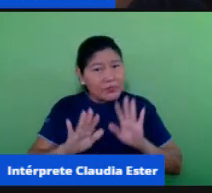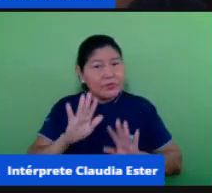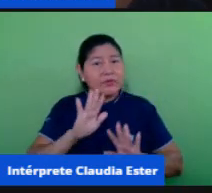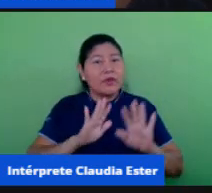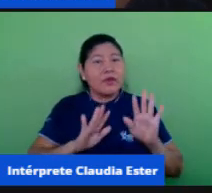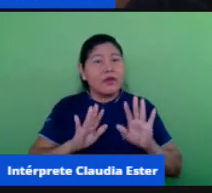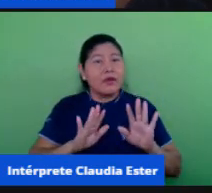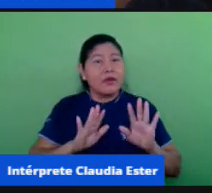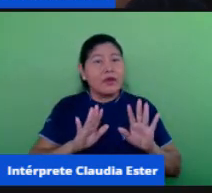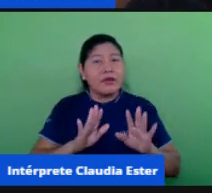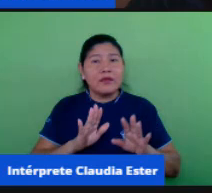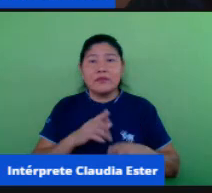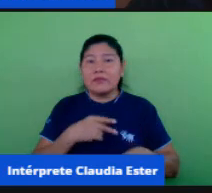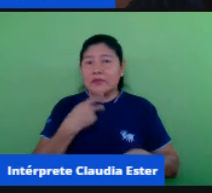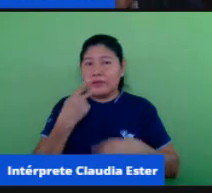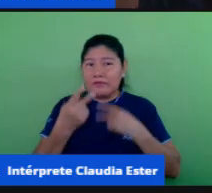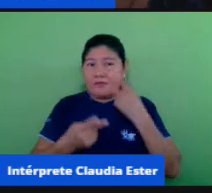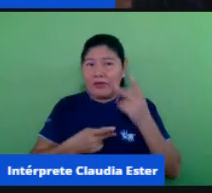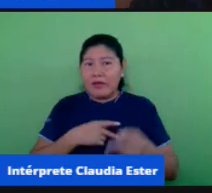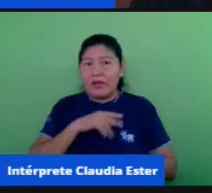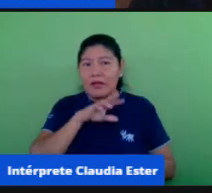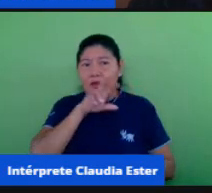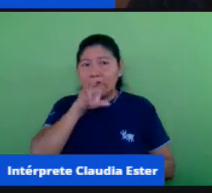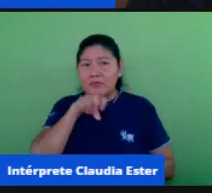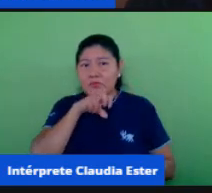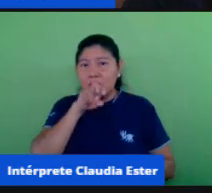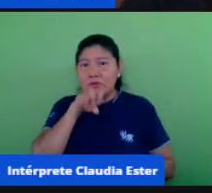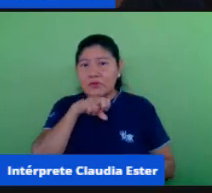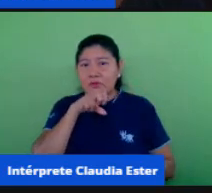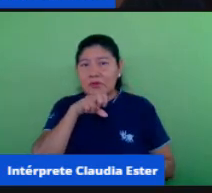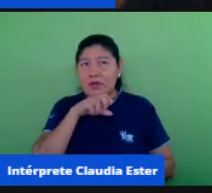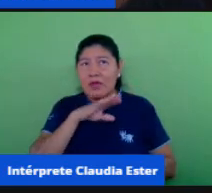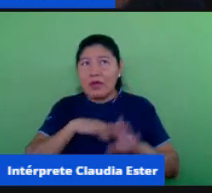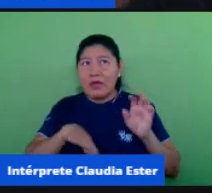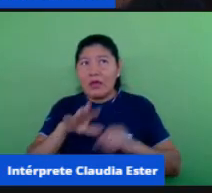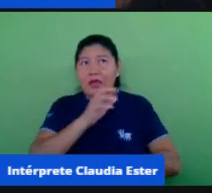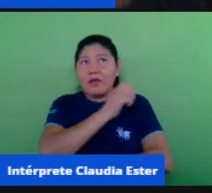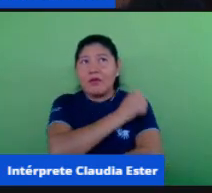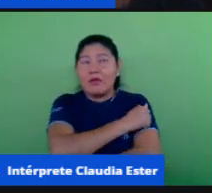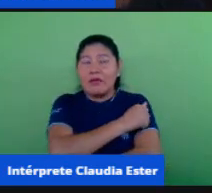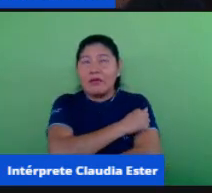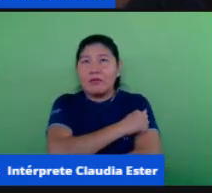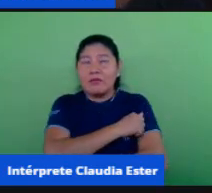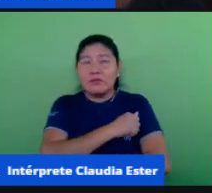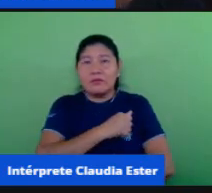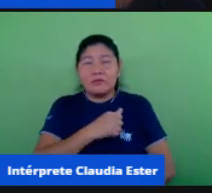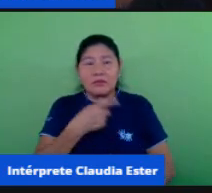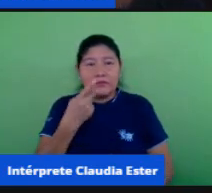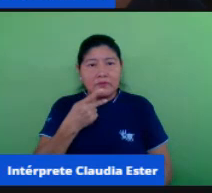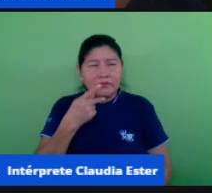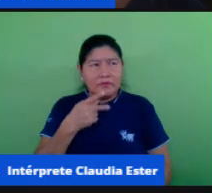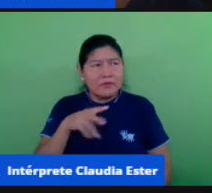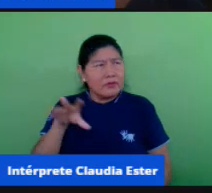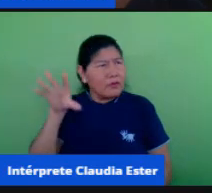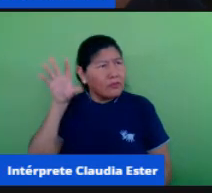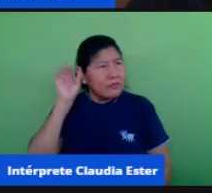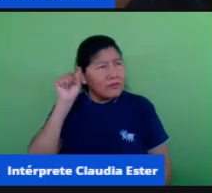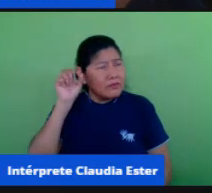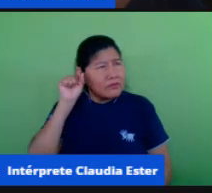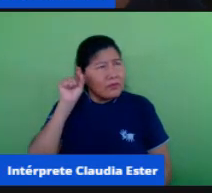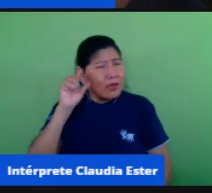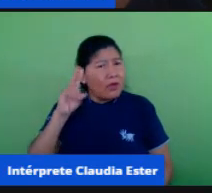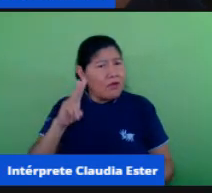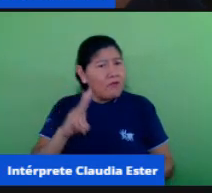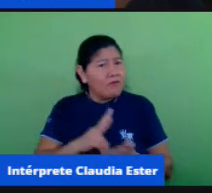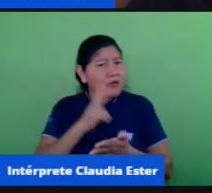riqueza de detalhes às vezes a criança você vai falando e o vocabulário diferente não sei o que sempre orientando